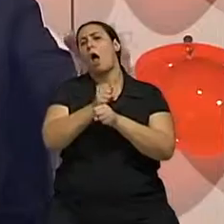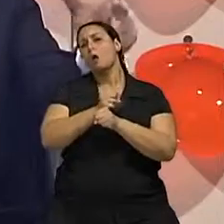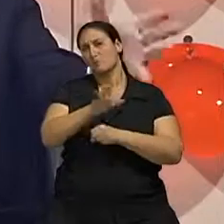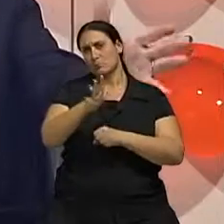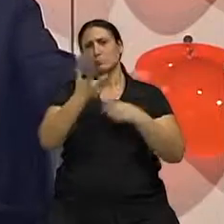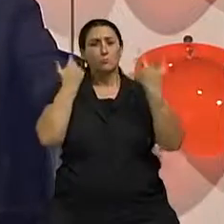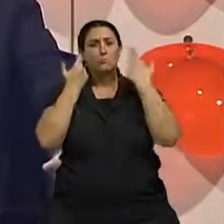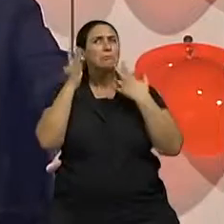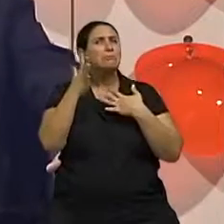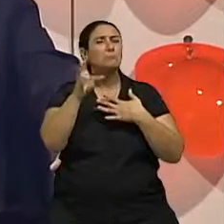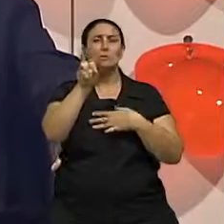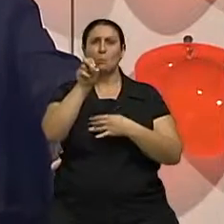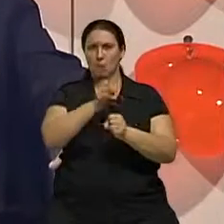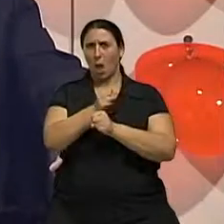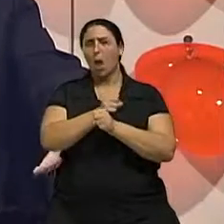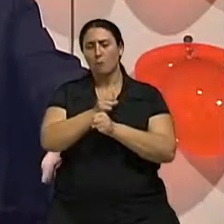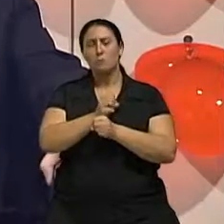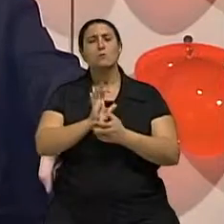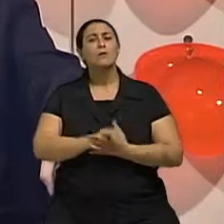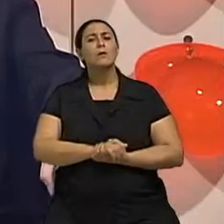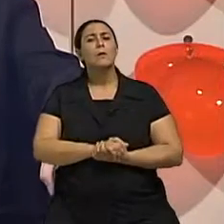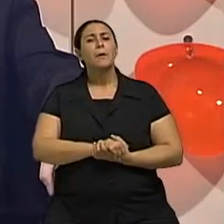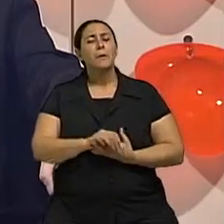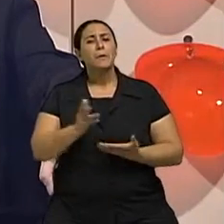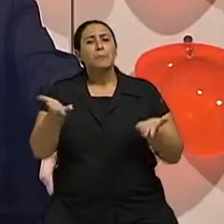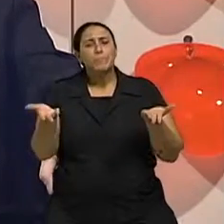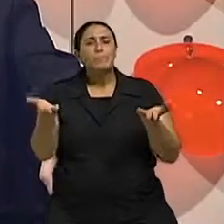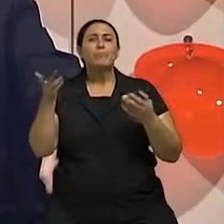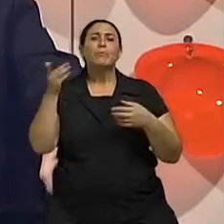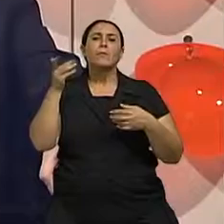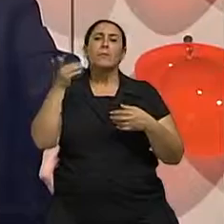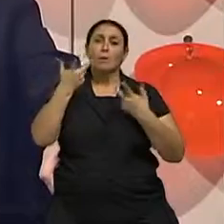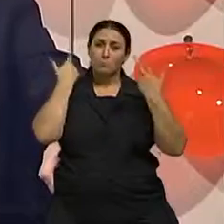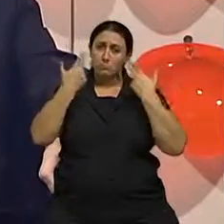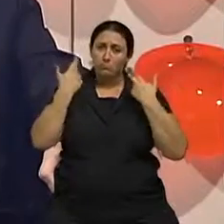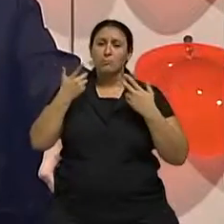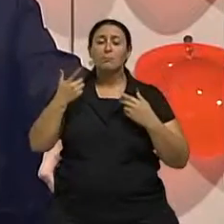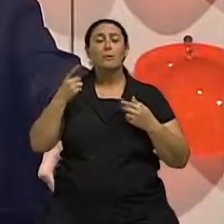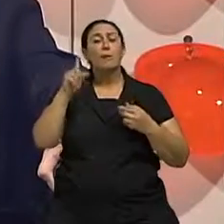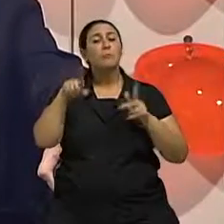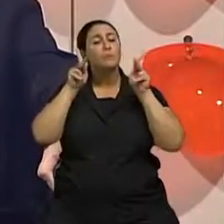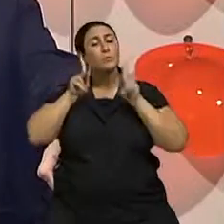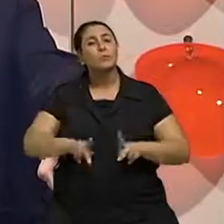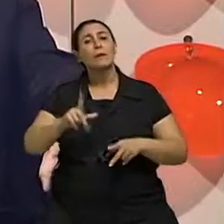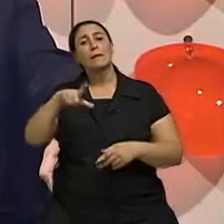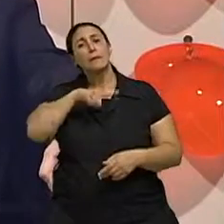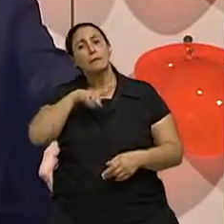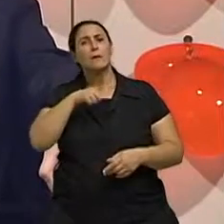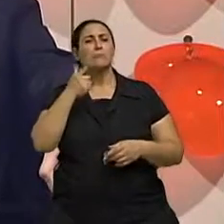mais ou menos. Então, a cirurgia plástica era considerada como uma